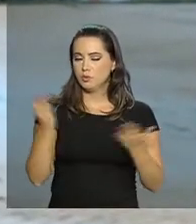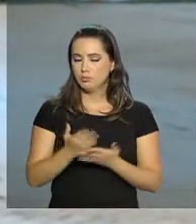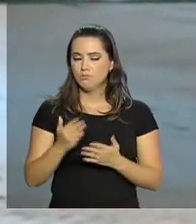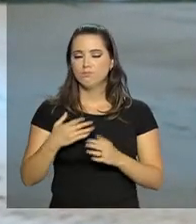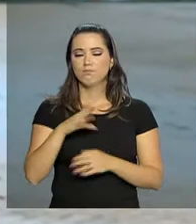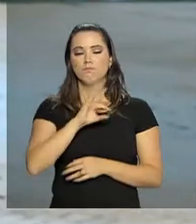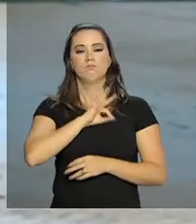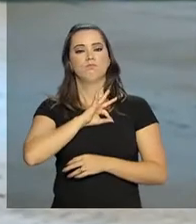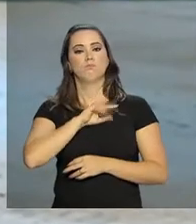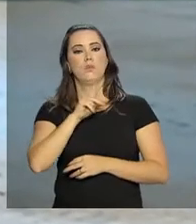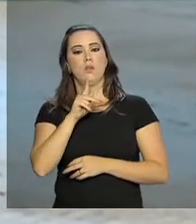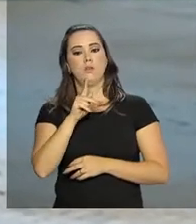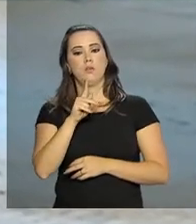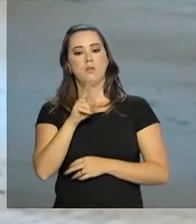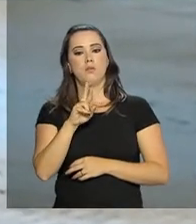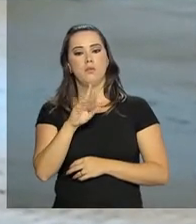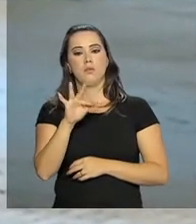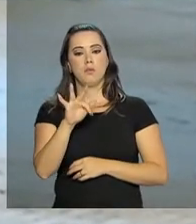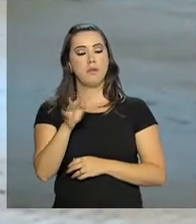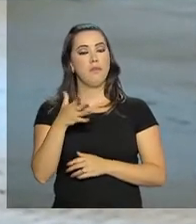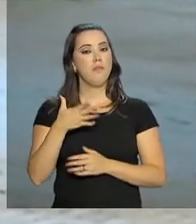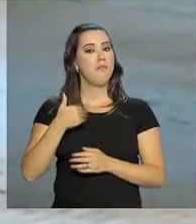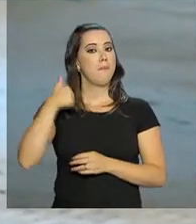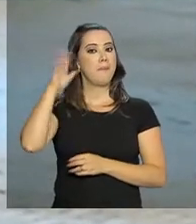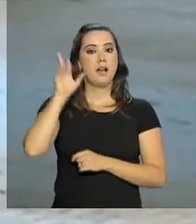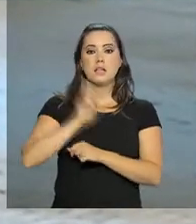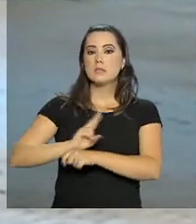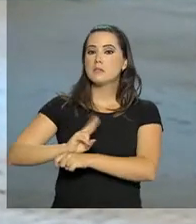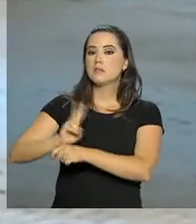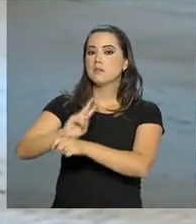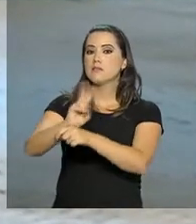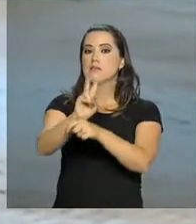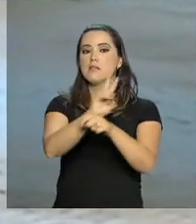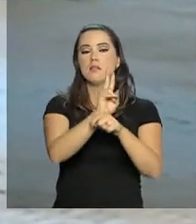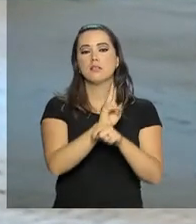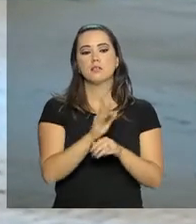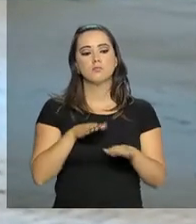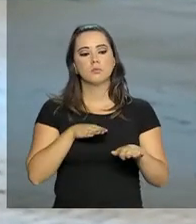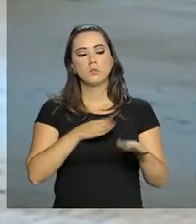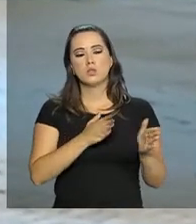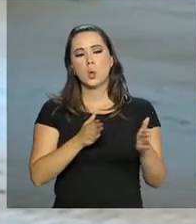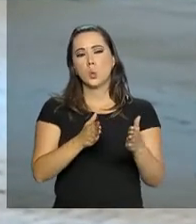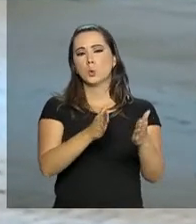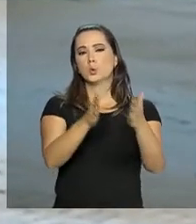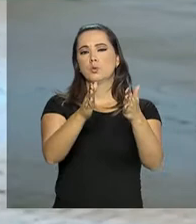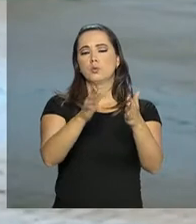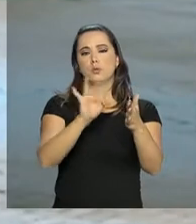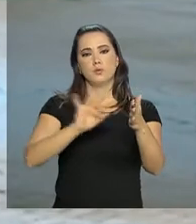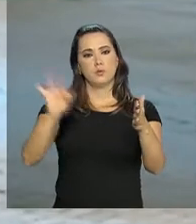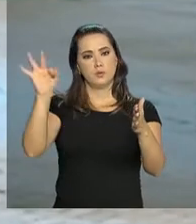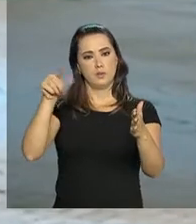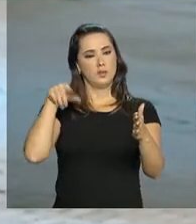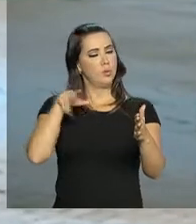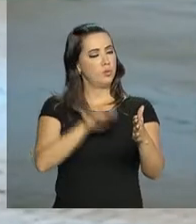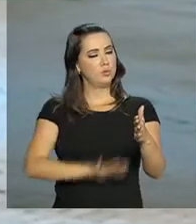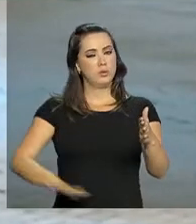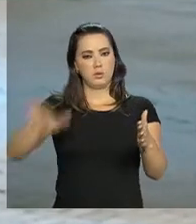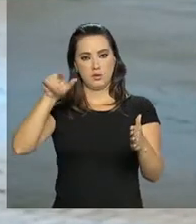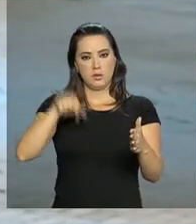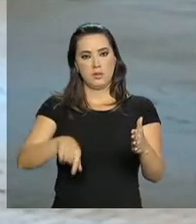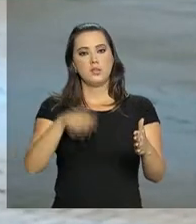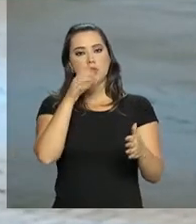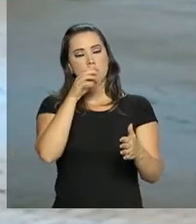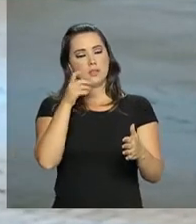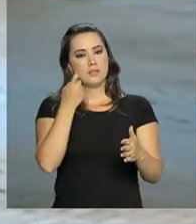Rodoviária Federal vai reforçar a fiscalização nas rodovias federais em todo o país neste final de semana